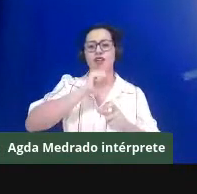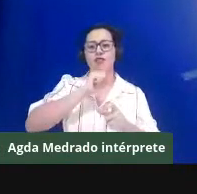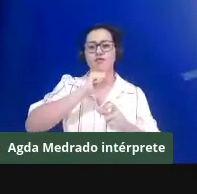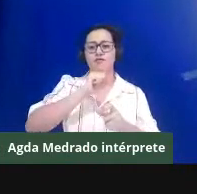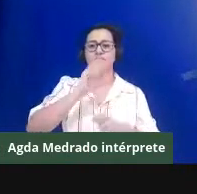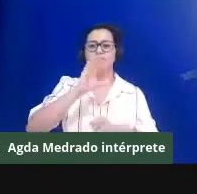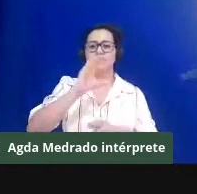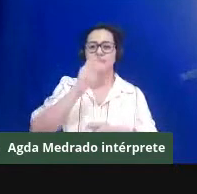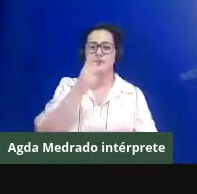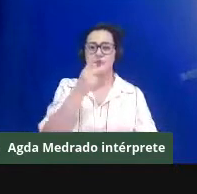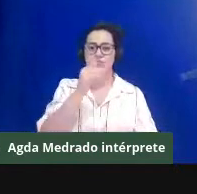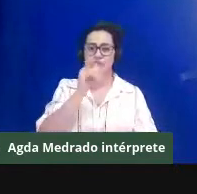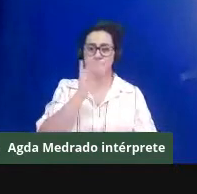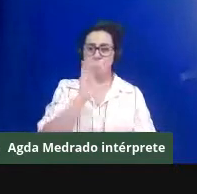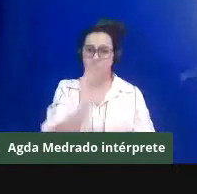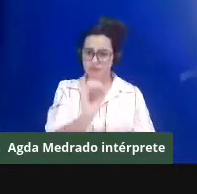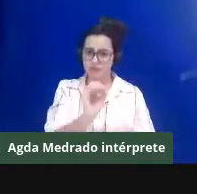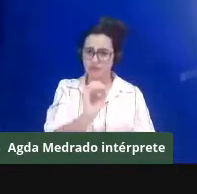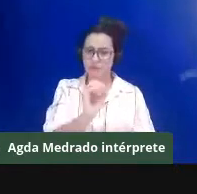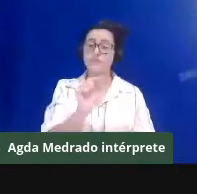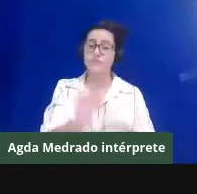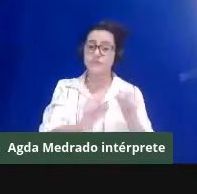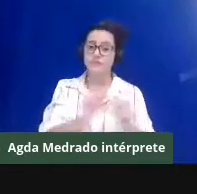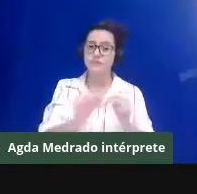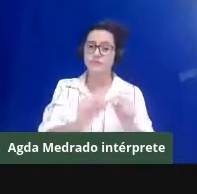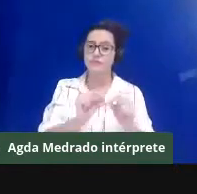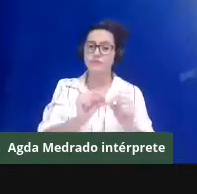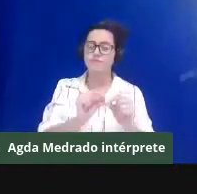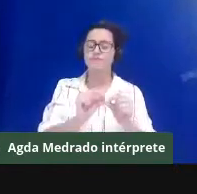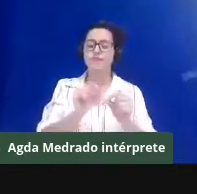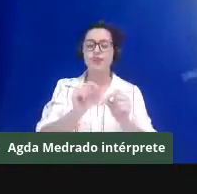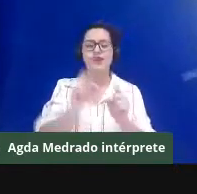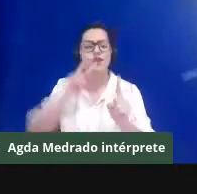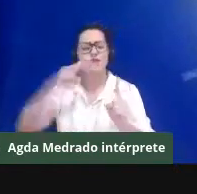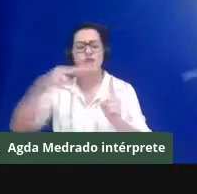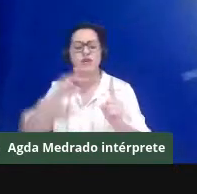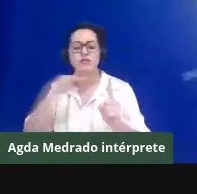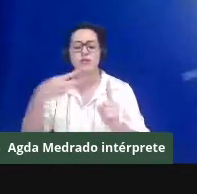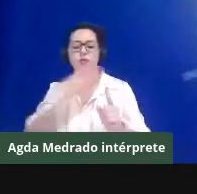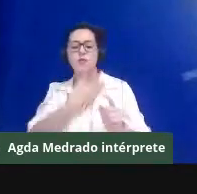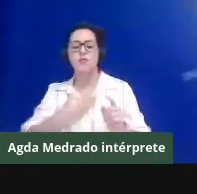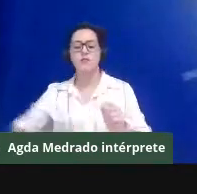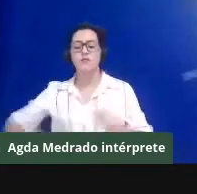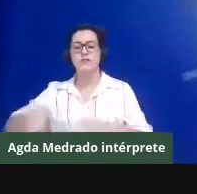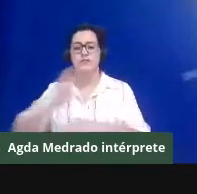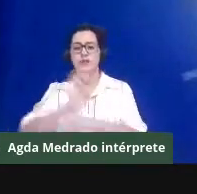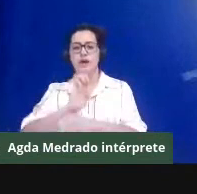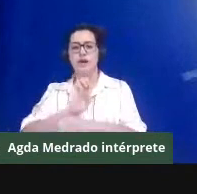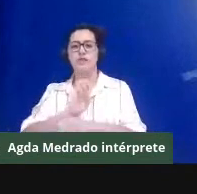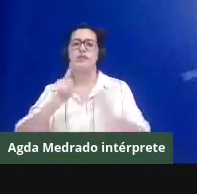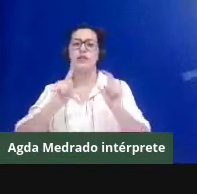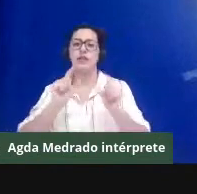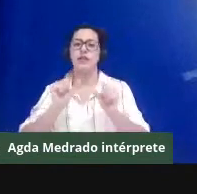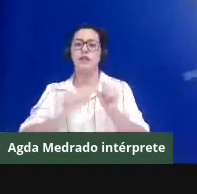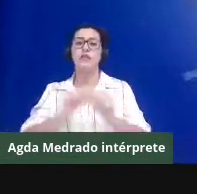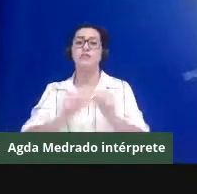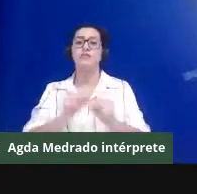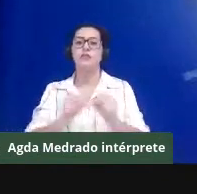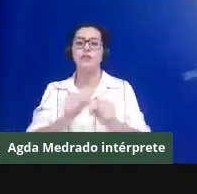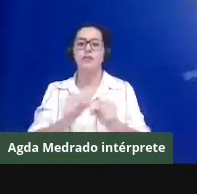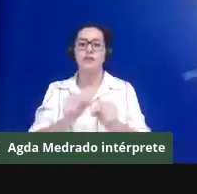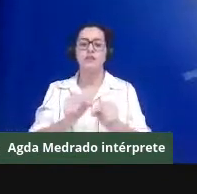ação do Estado, o que é que você vai ter? Você vai ter, nesse período aí, uma série de ações do Estado no sentido de garantir